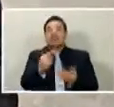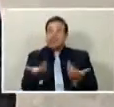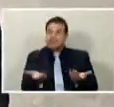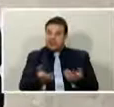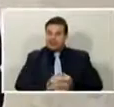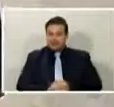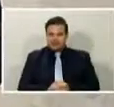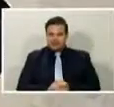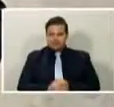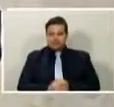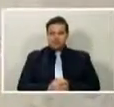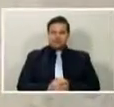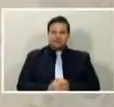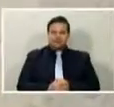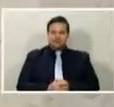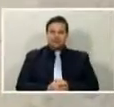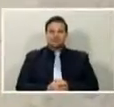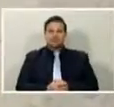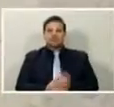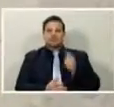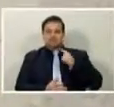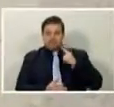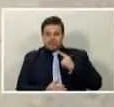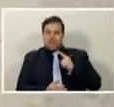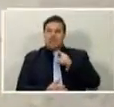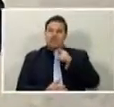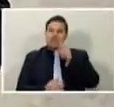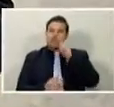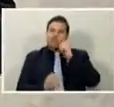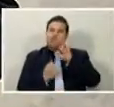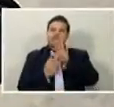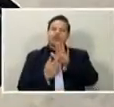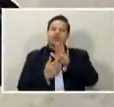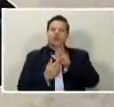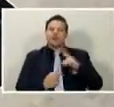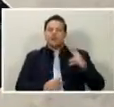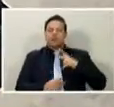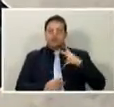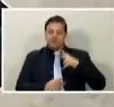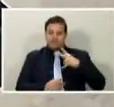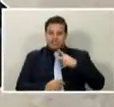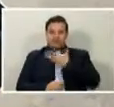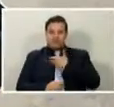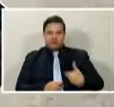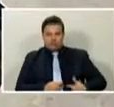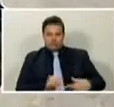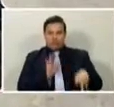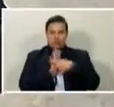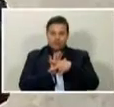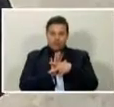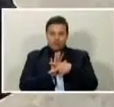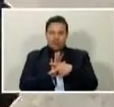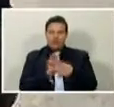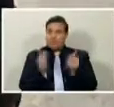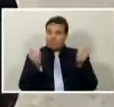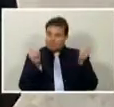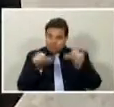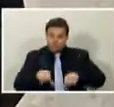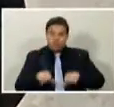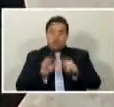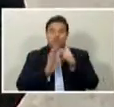Então, essa sana privatista, privatista do governo, e pior que um